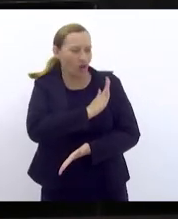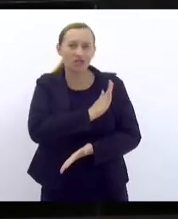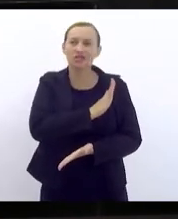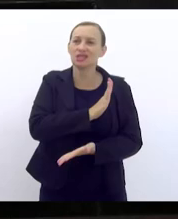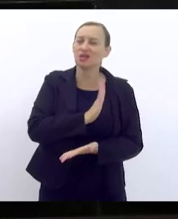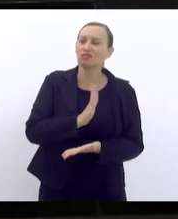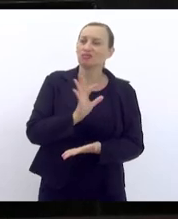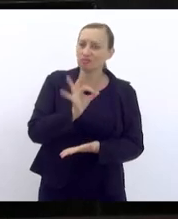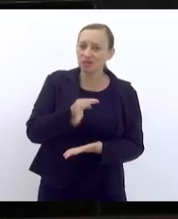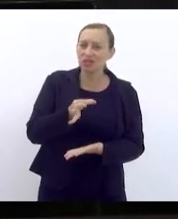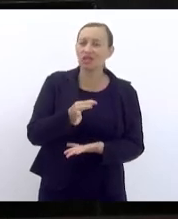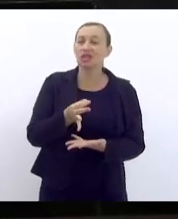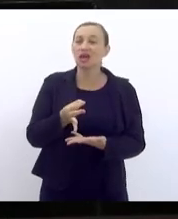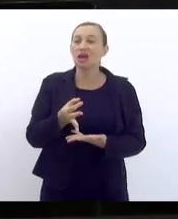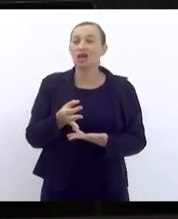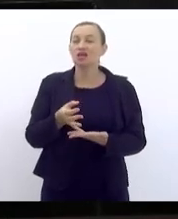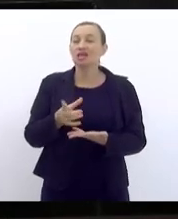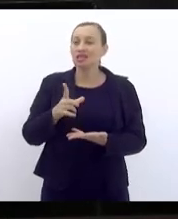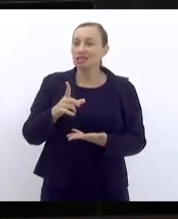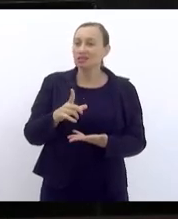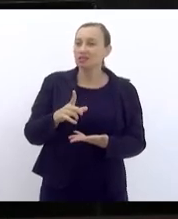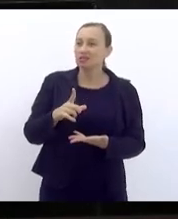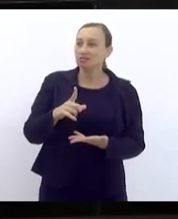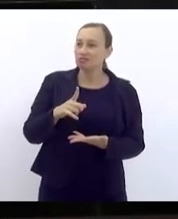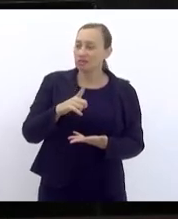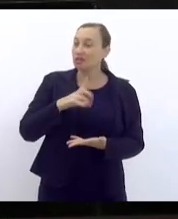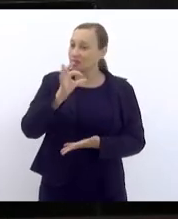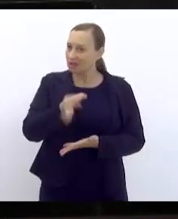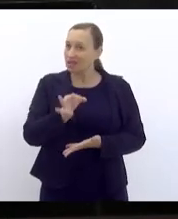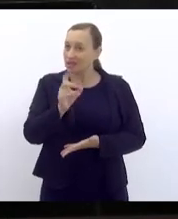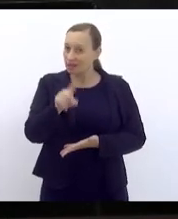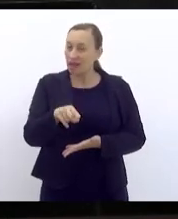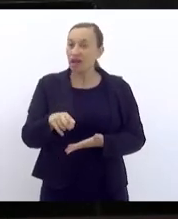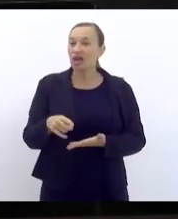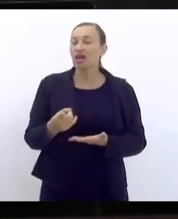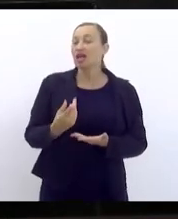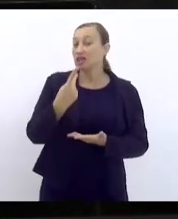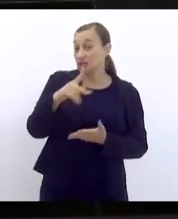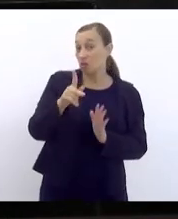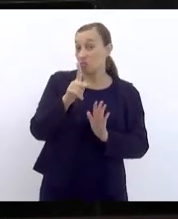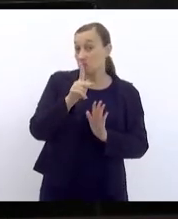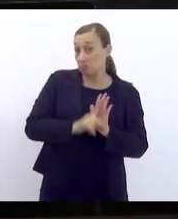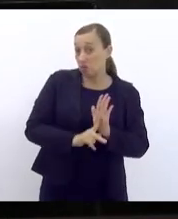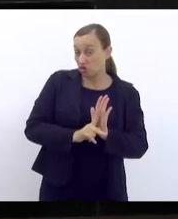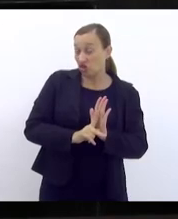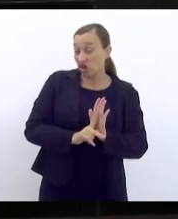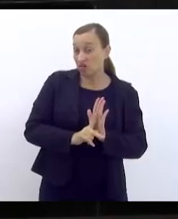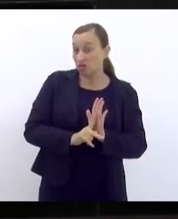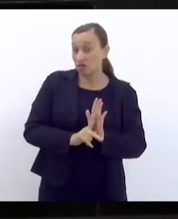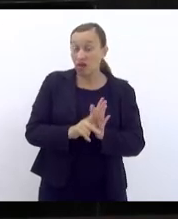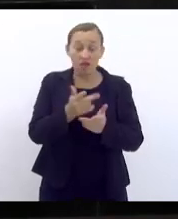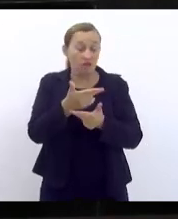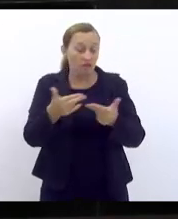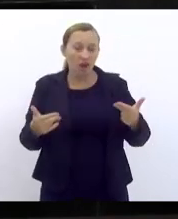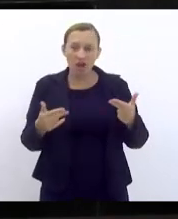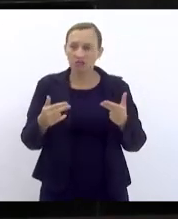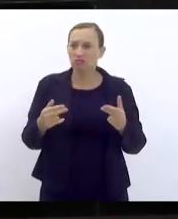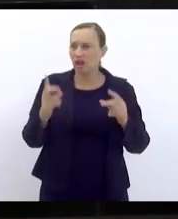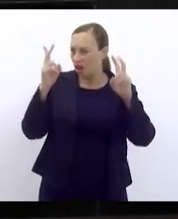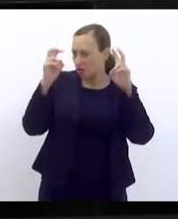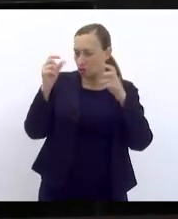com convicção e tem uma coerência. Esse vosso projeto suscita várias questões.